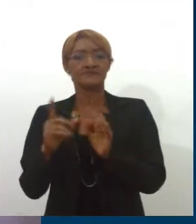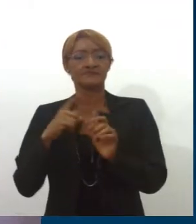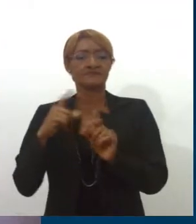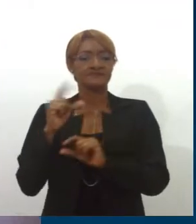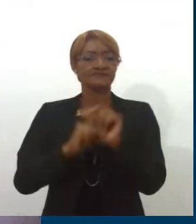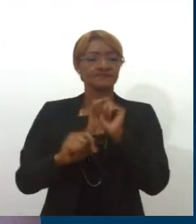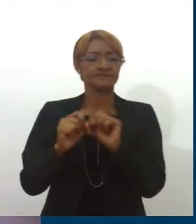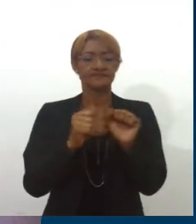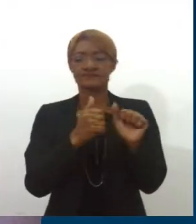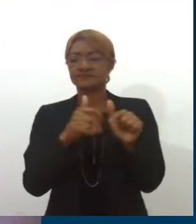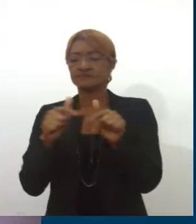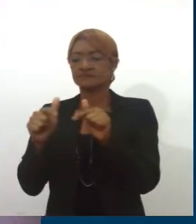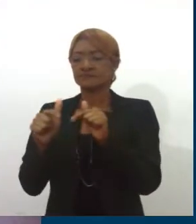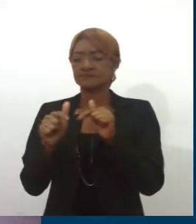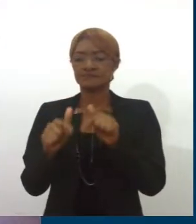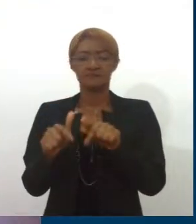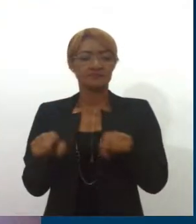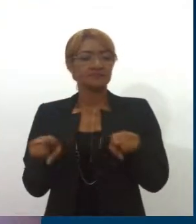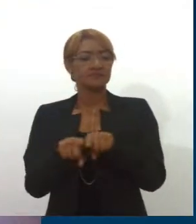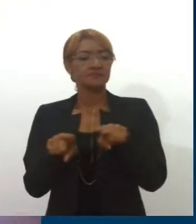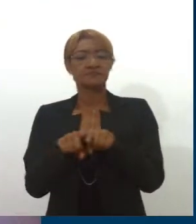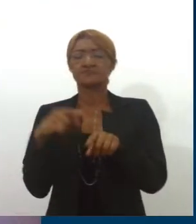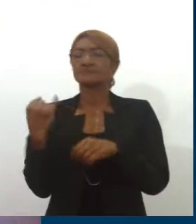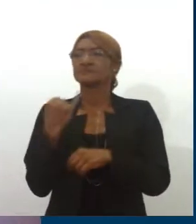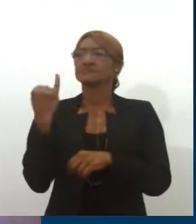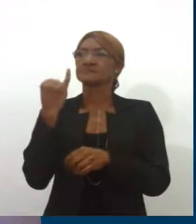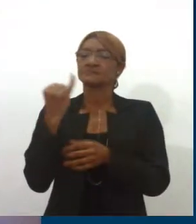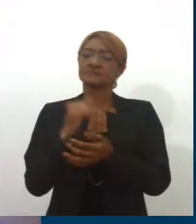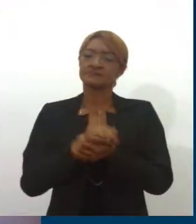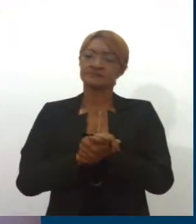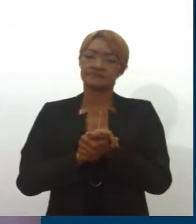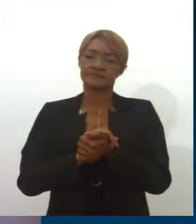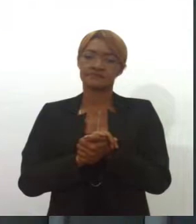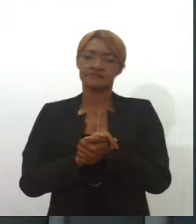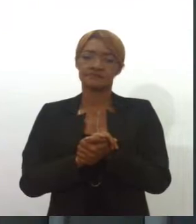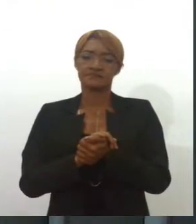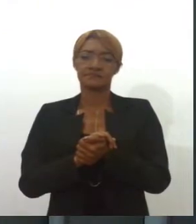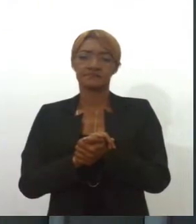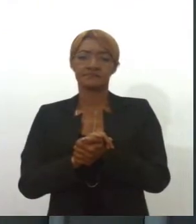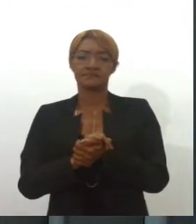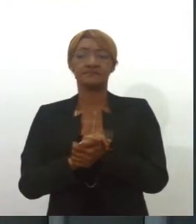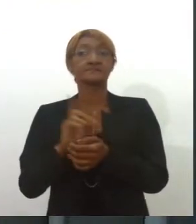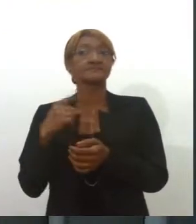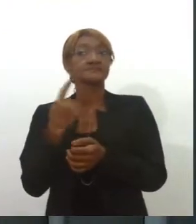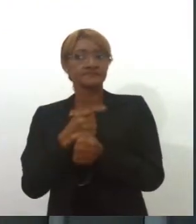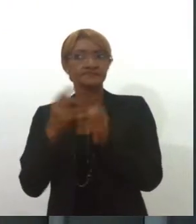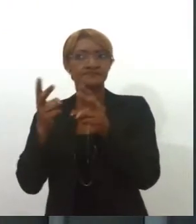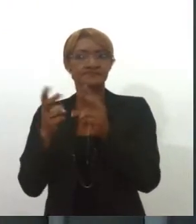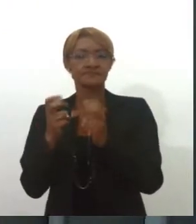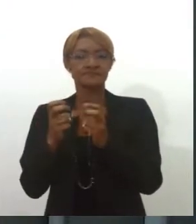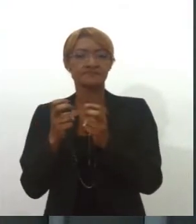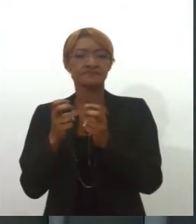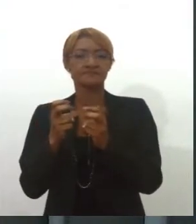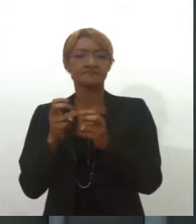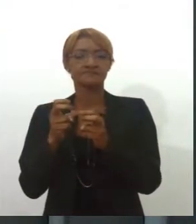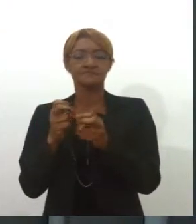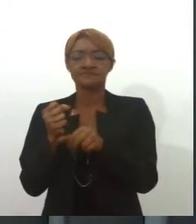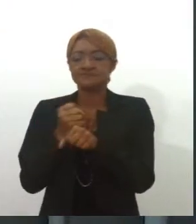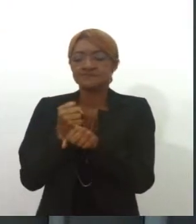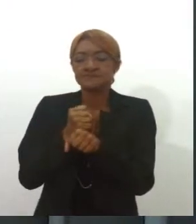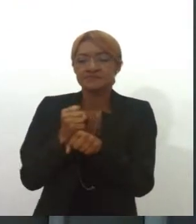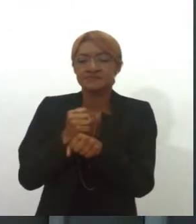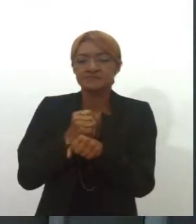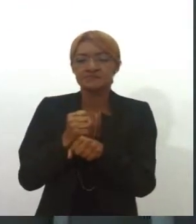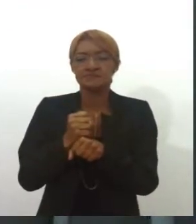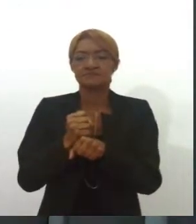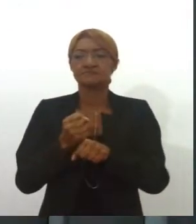trabalho dos cantadores também é fundamental pra nosso trabalho. A gente percebe que o cordel vem resistindo ano após ano,